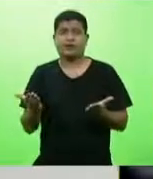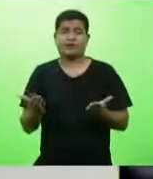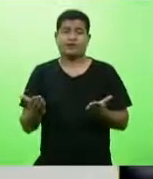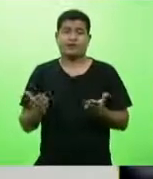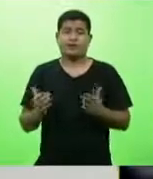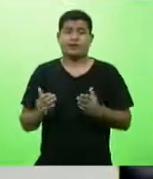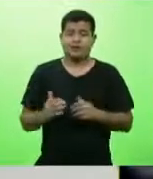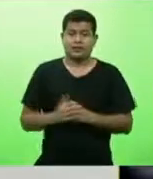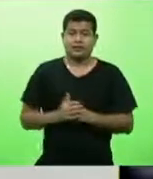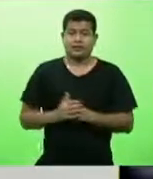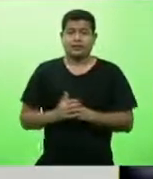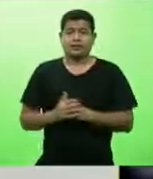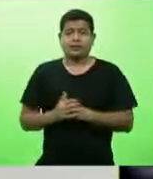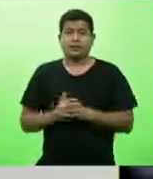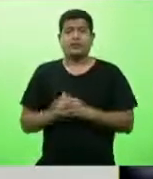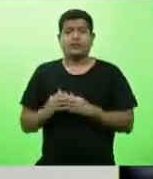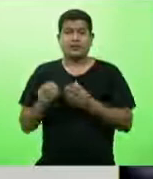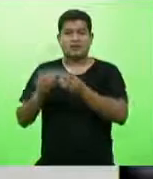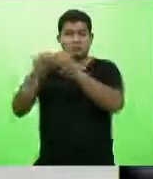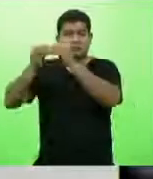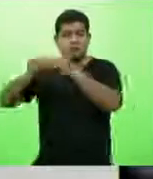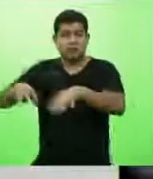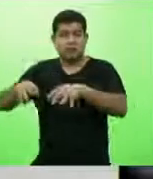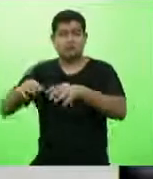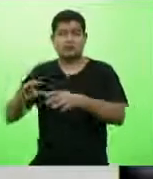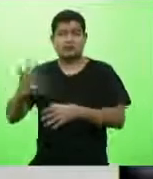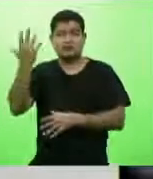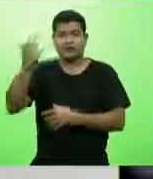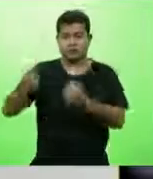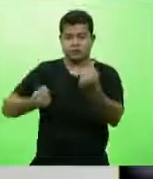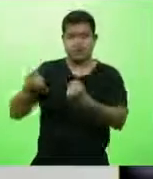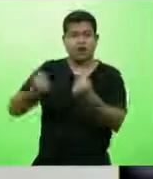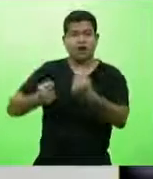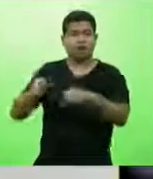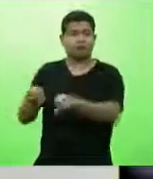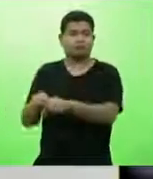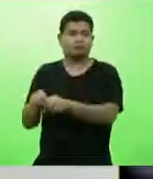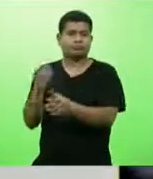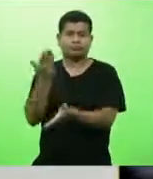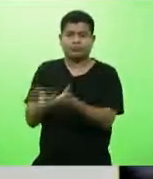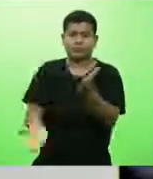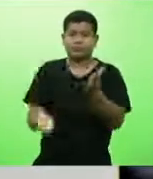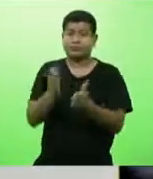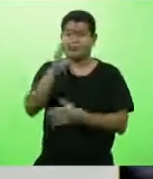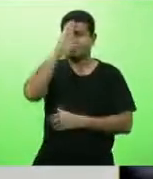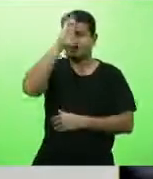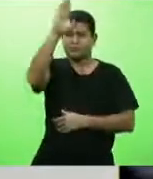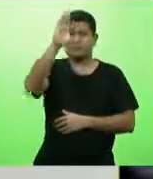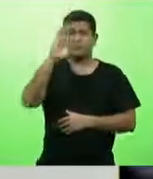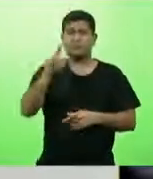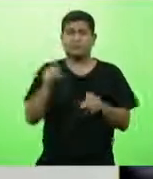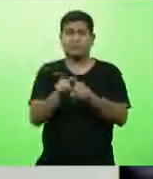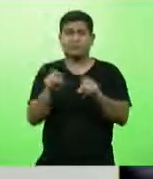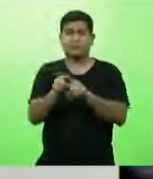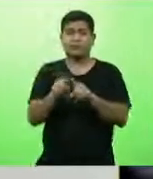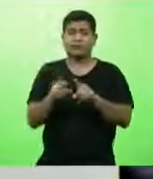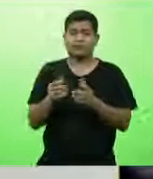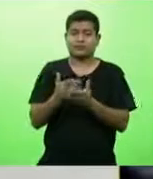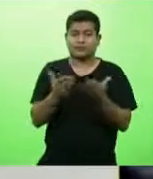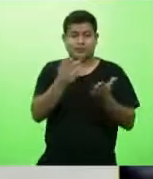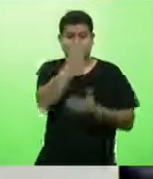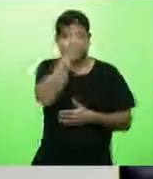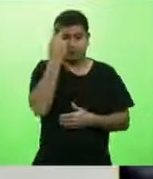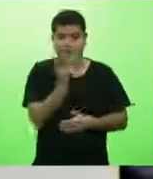os prejuízos materiais, mas principalmente os danos pessoais levando as pessoas